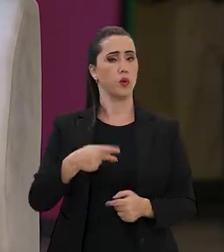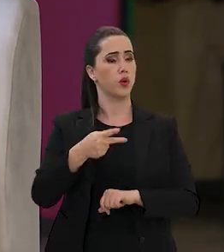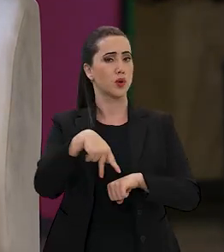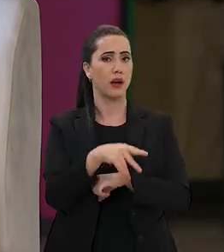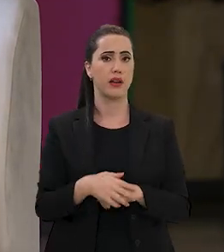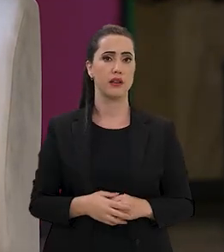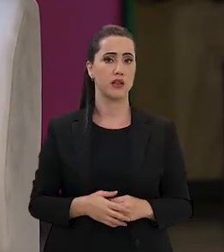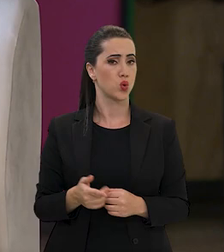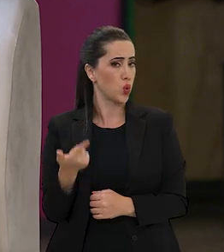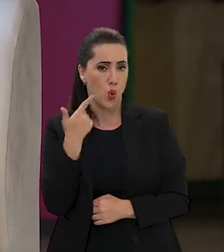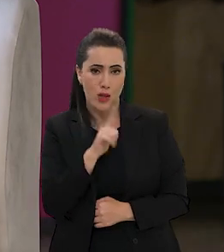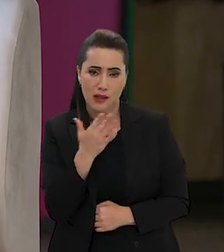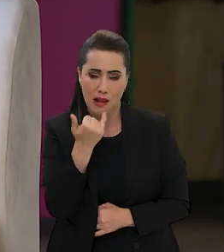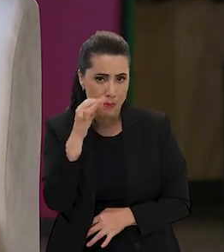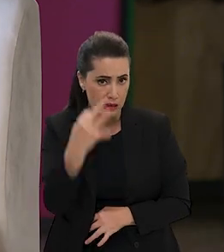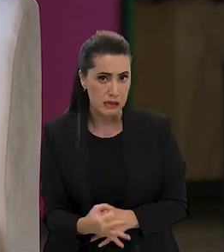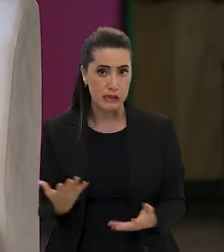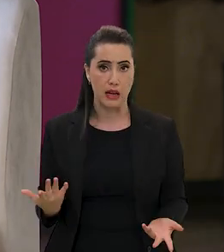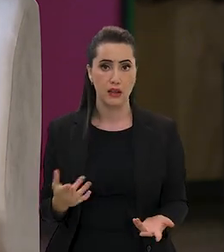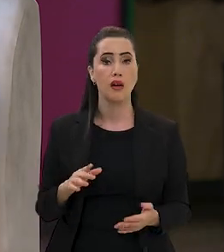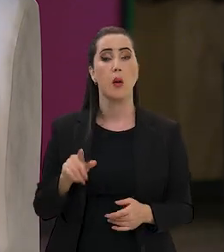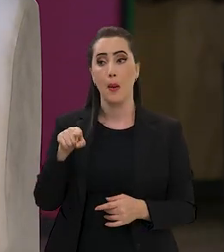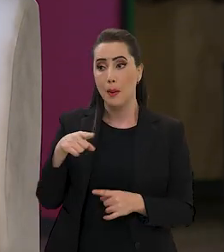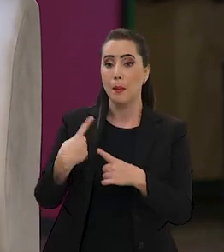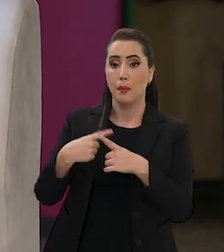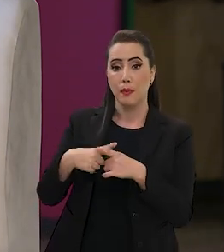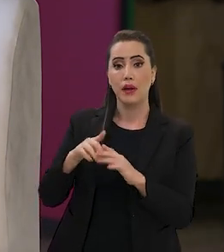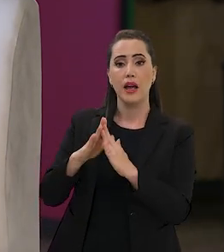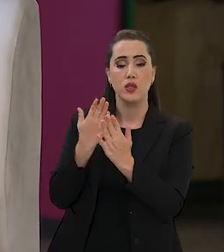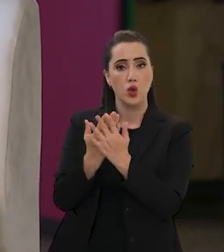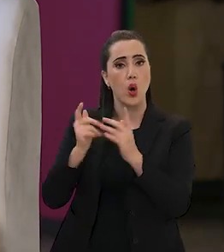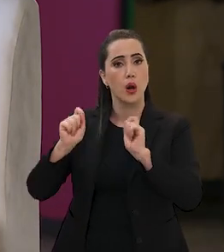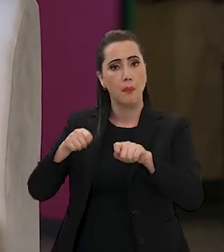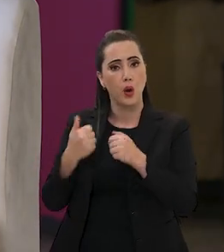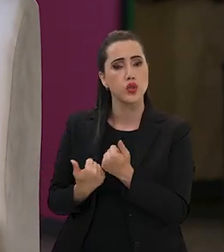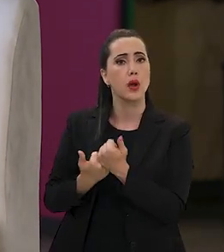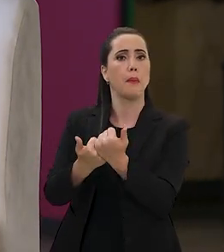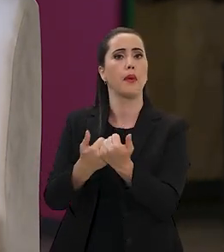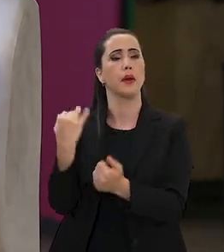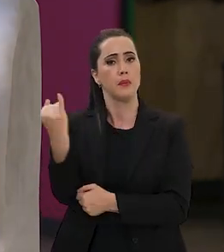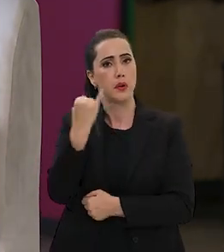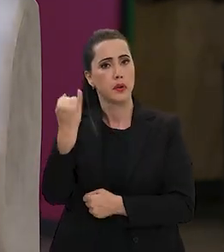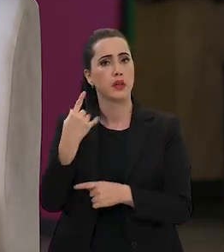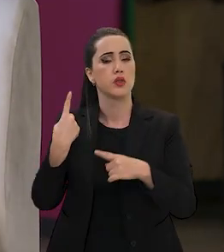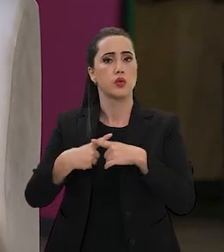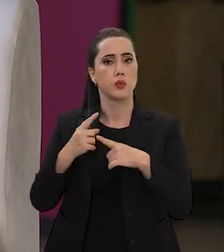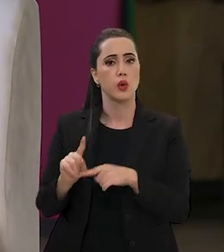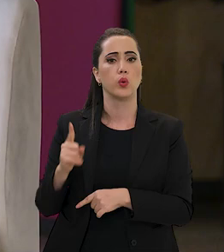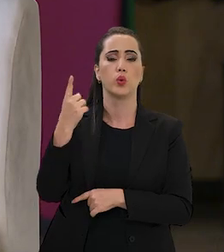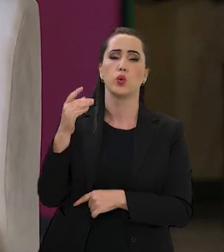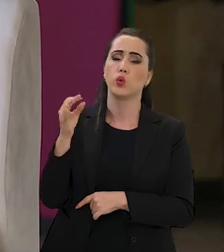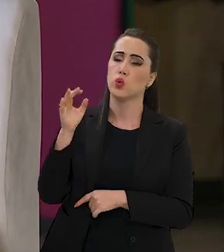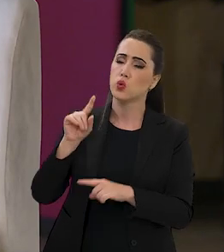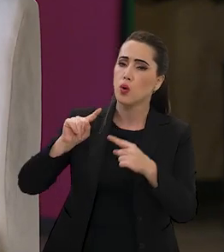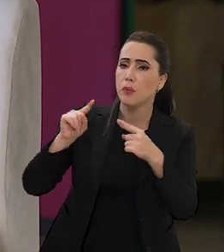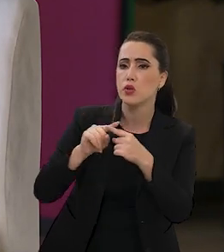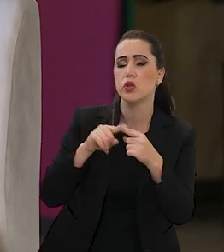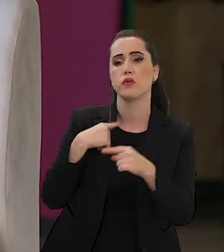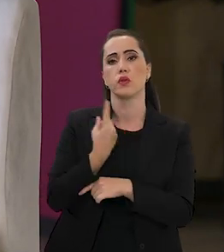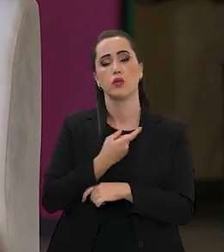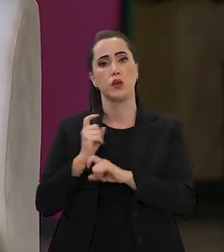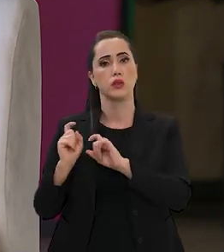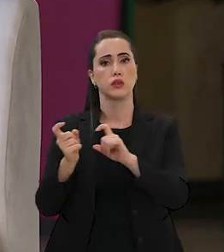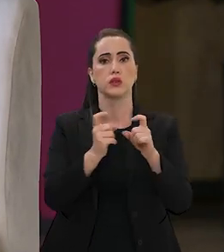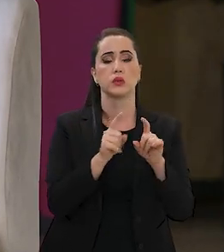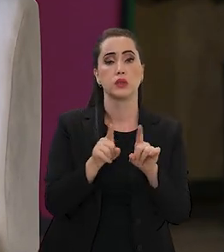tendo restrição de alimentos. E a escola pode ser a grande provedora, já que uma das metas da nossa